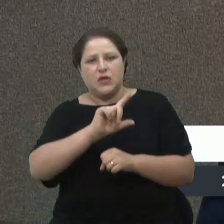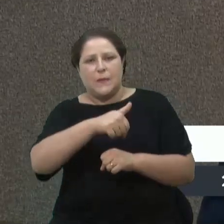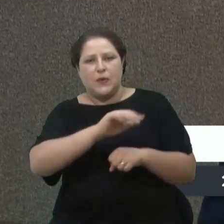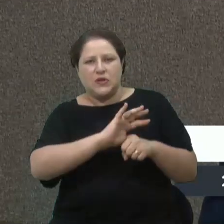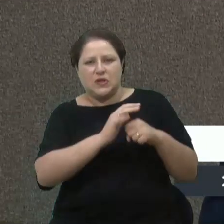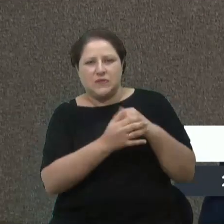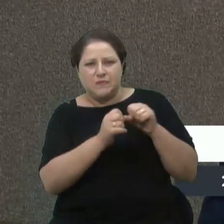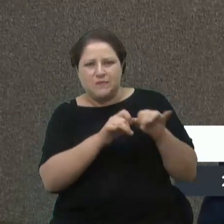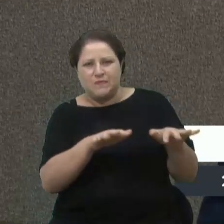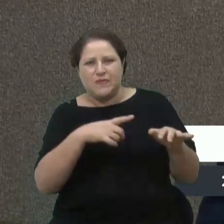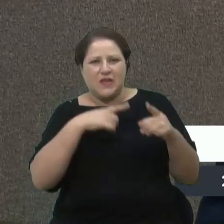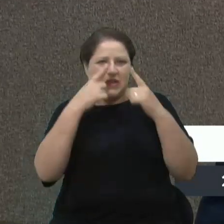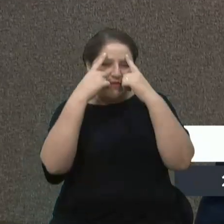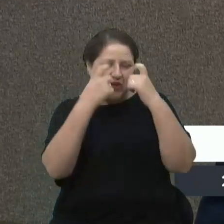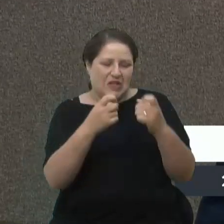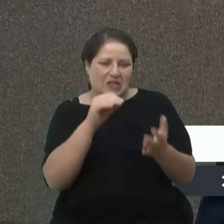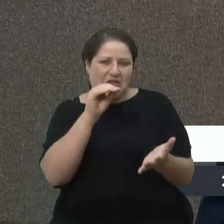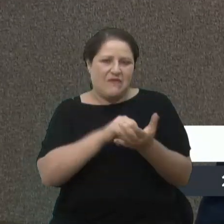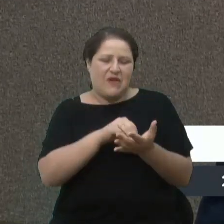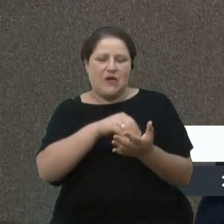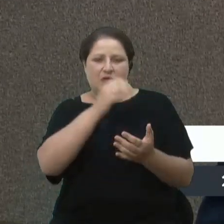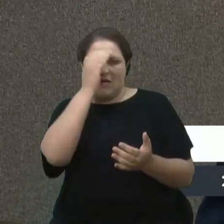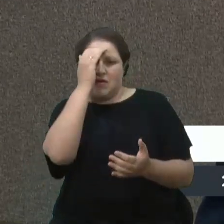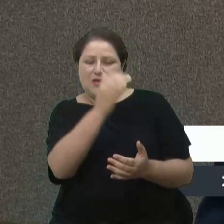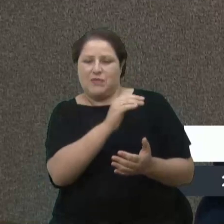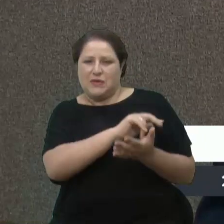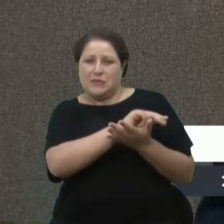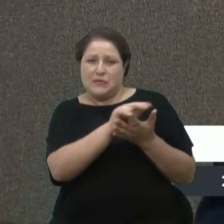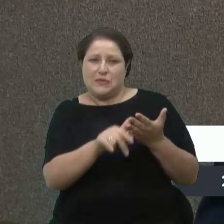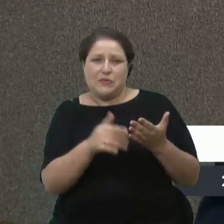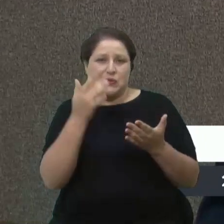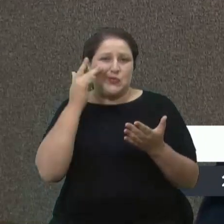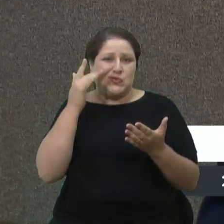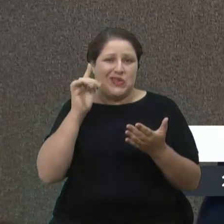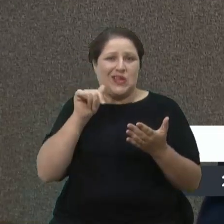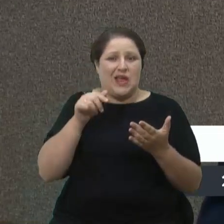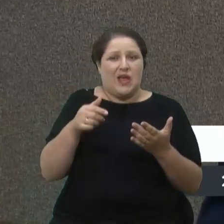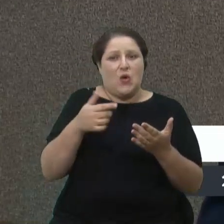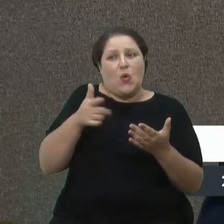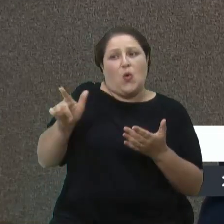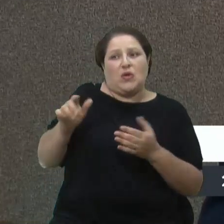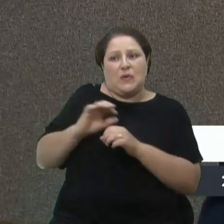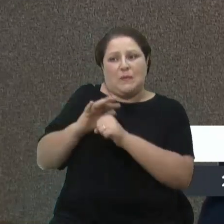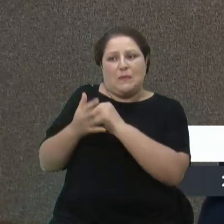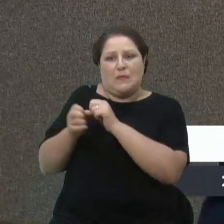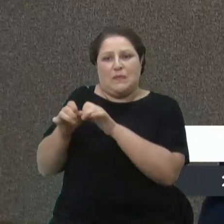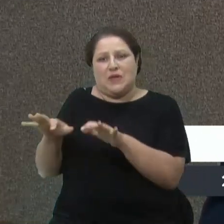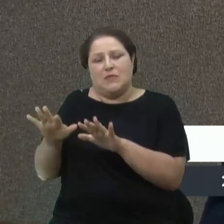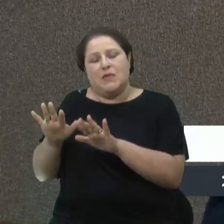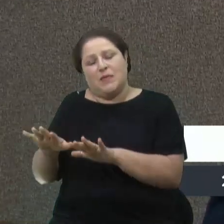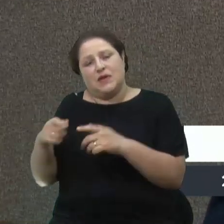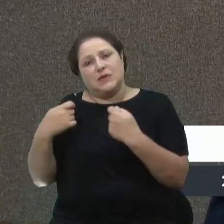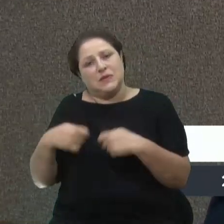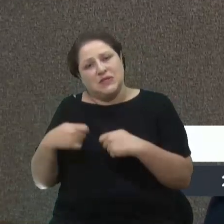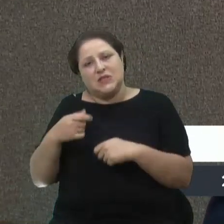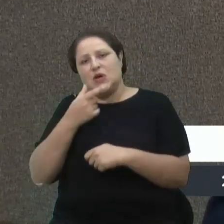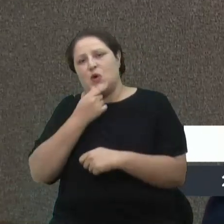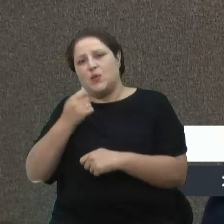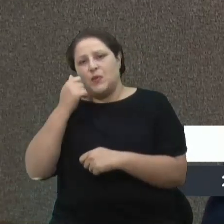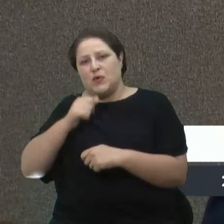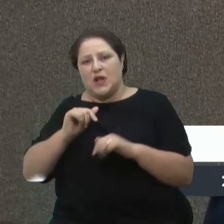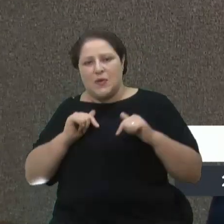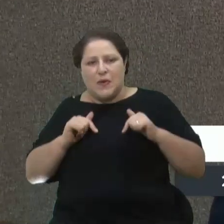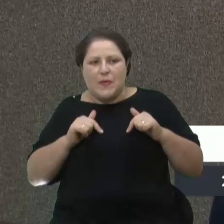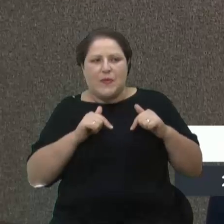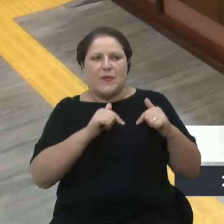de respeito e etc., não sei se está virando uma pandemia, mas nós temos que lutar contra isso juntos, homens e mulheres, está